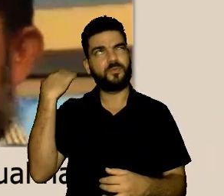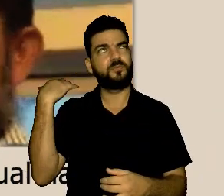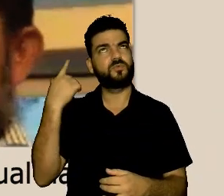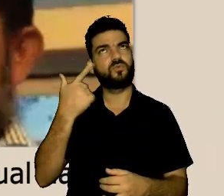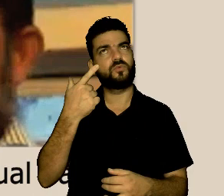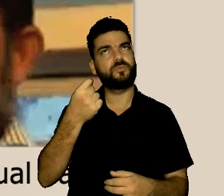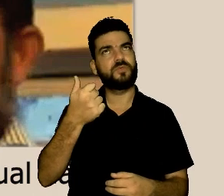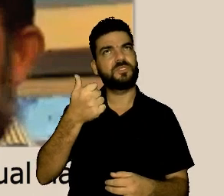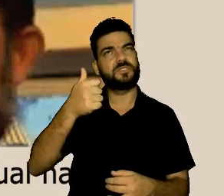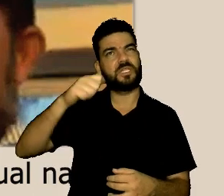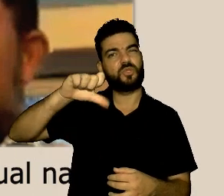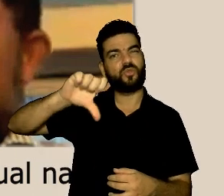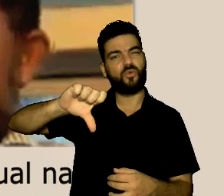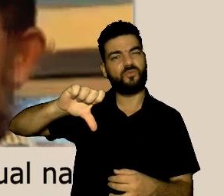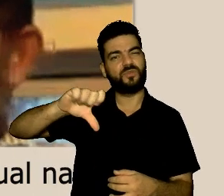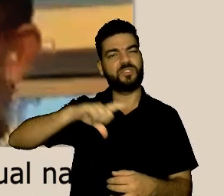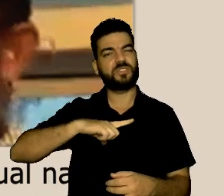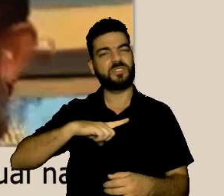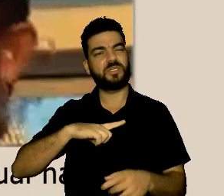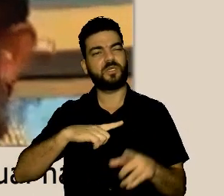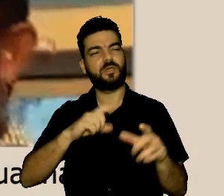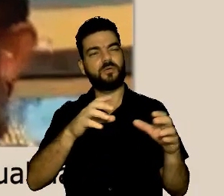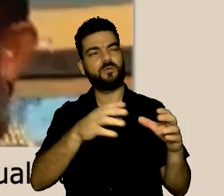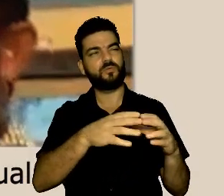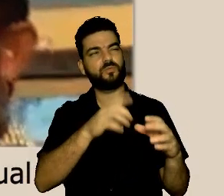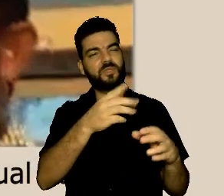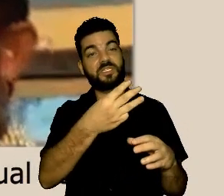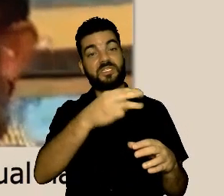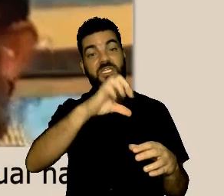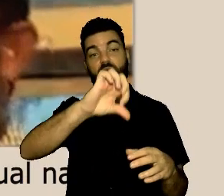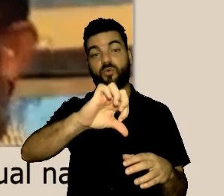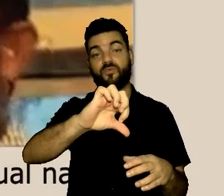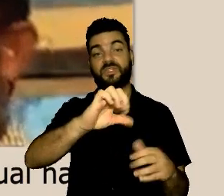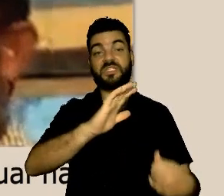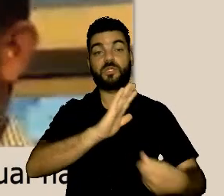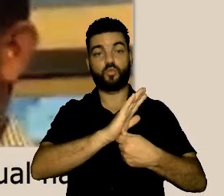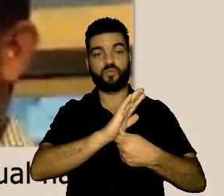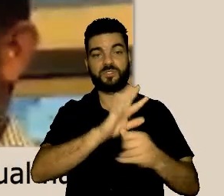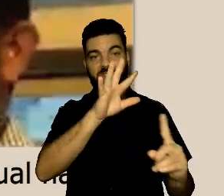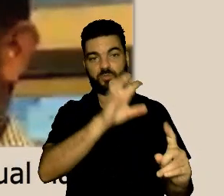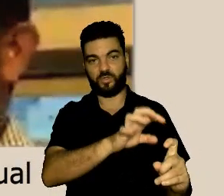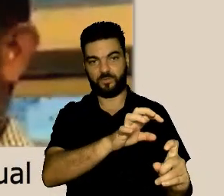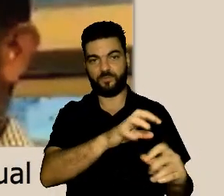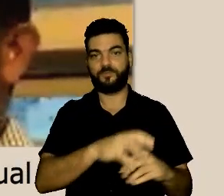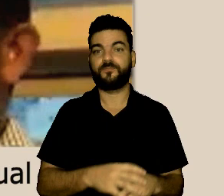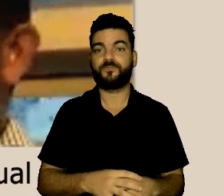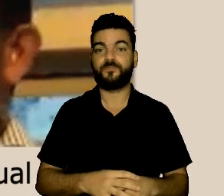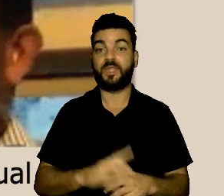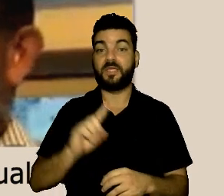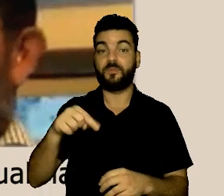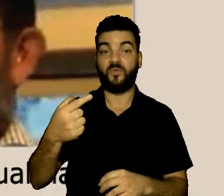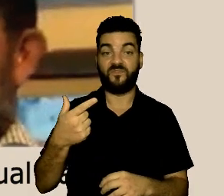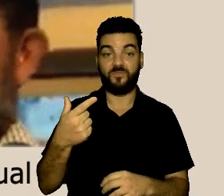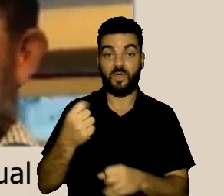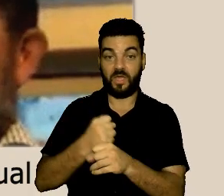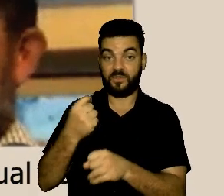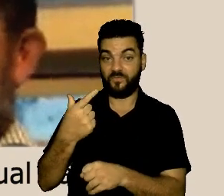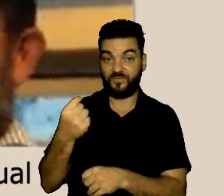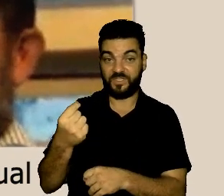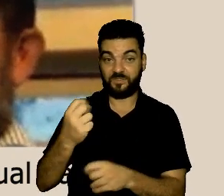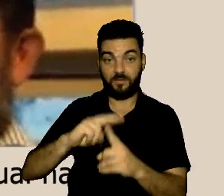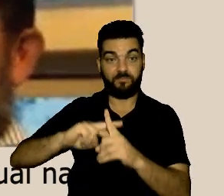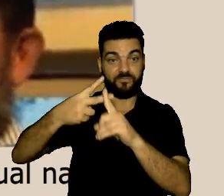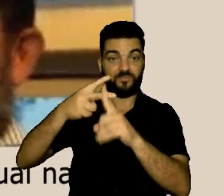eu digo isso só rapidamente em 2019 nós tínhamos 39 denúncias